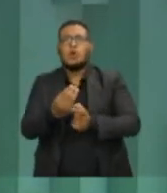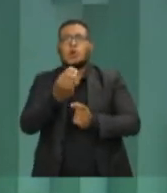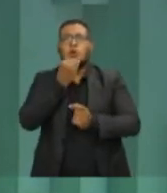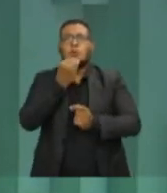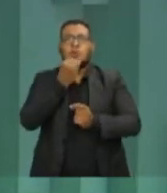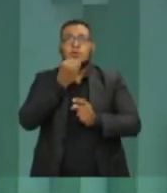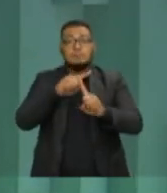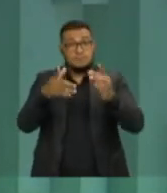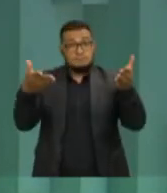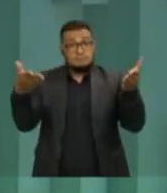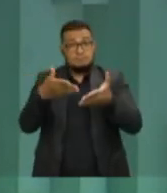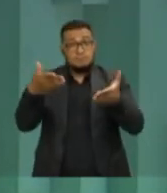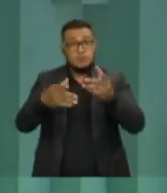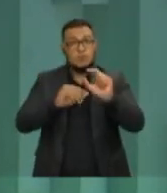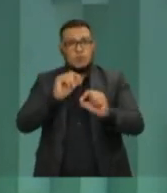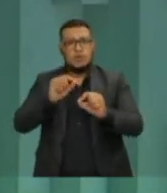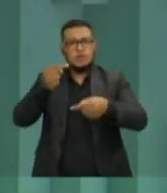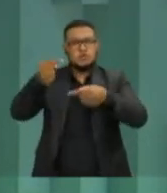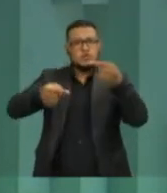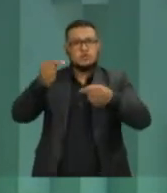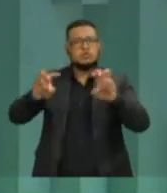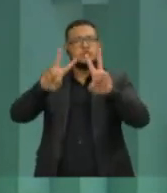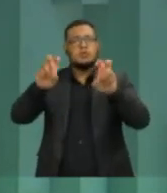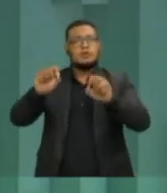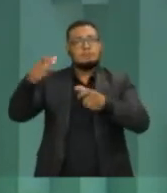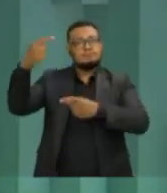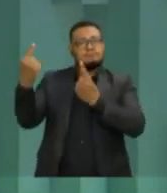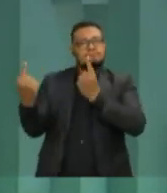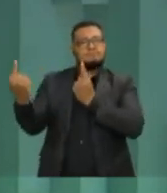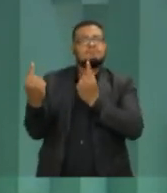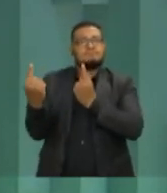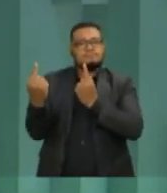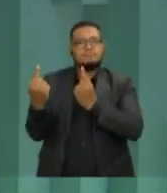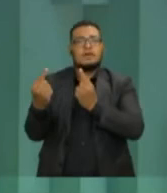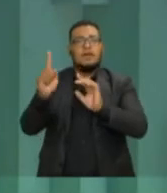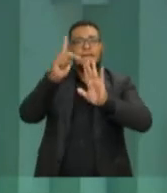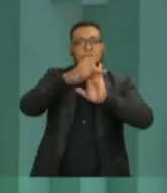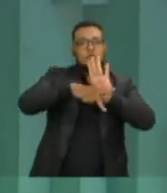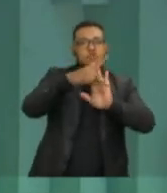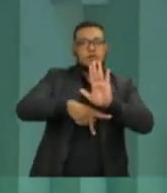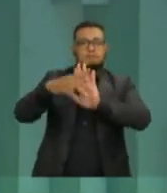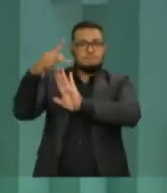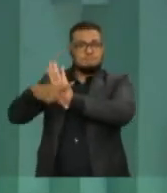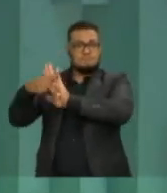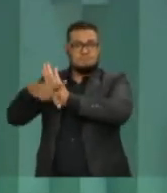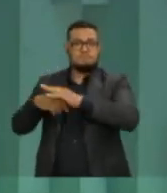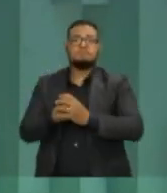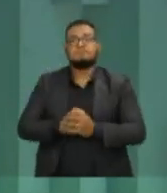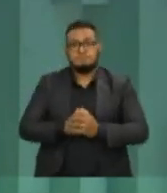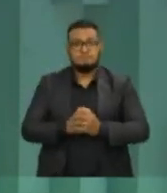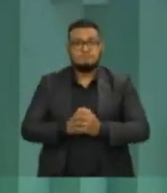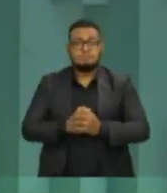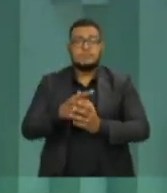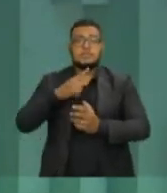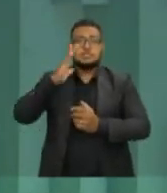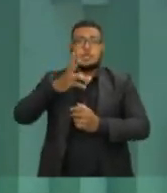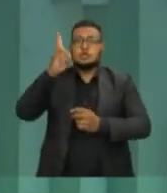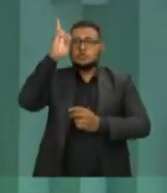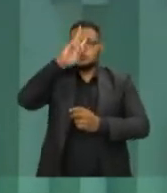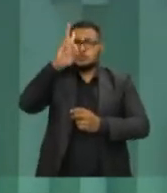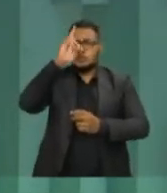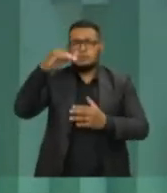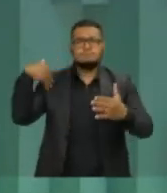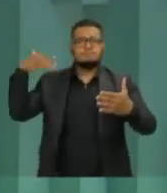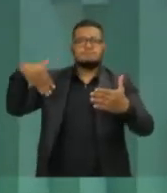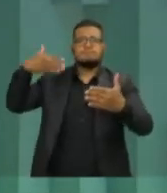momento nós estamos discutindo com dois candidatos, nós estamos discutindo com dois projetos. Pela minha história, pela minha simplicidade, pela minha história de